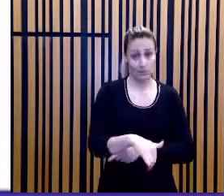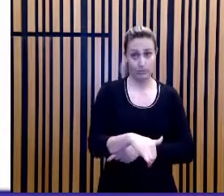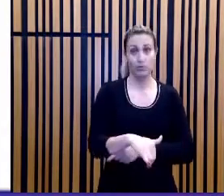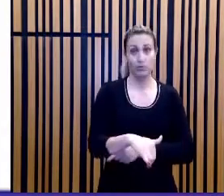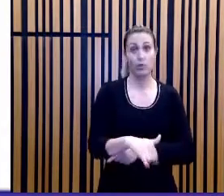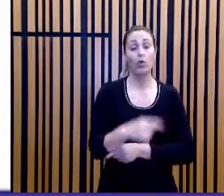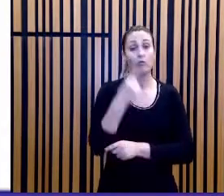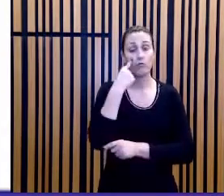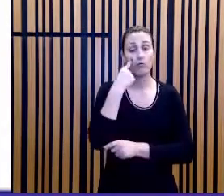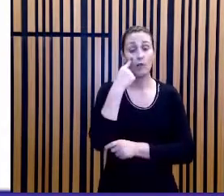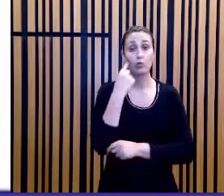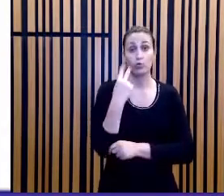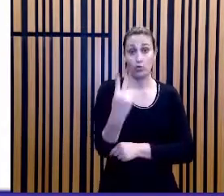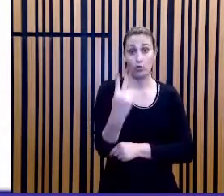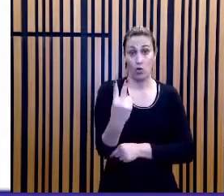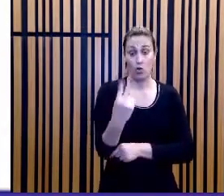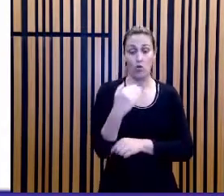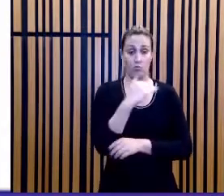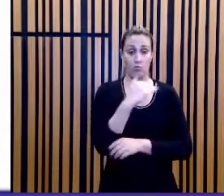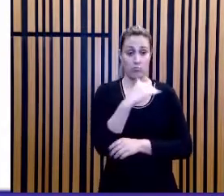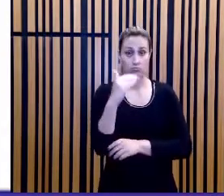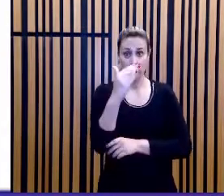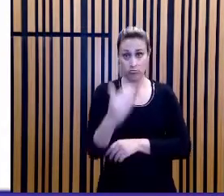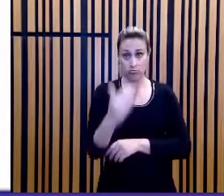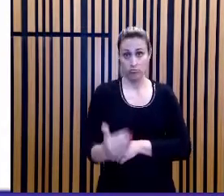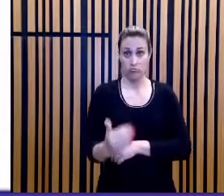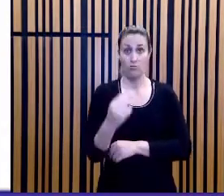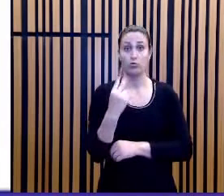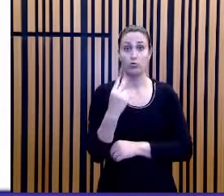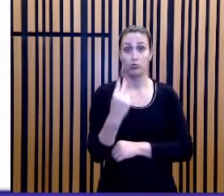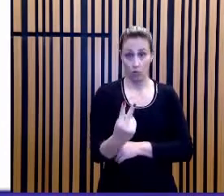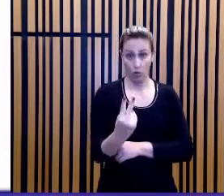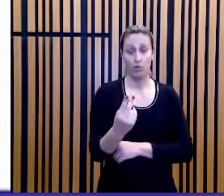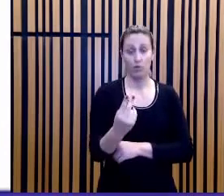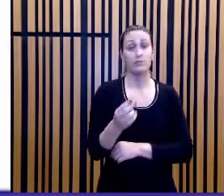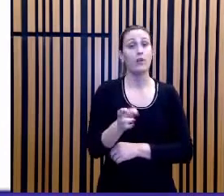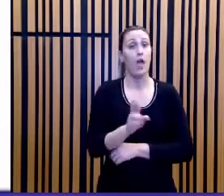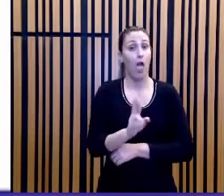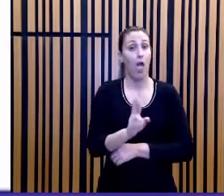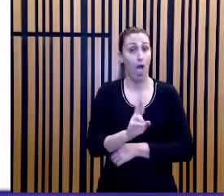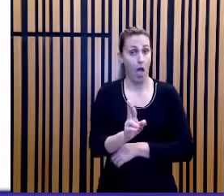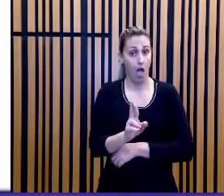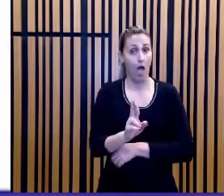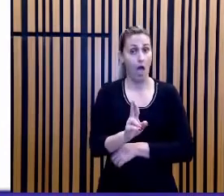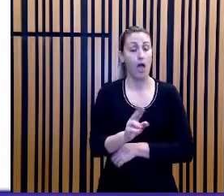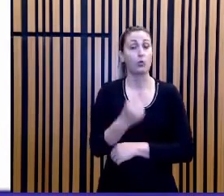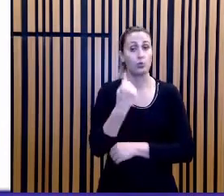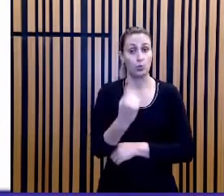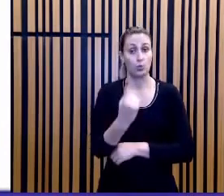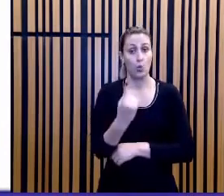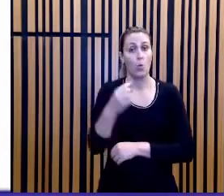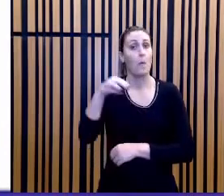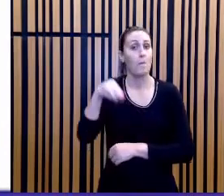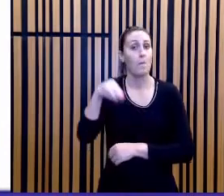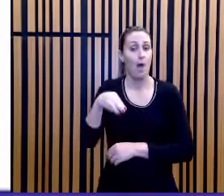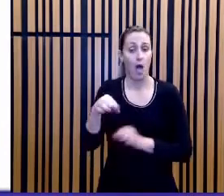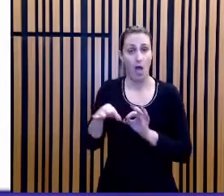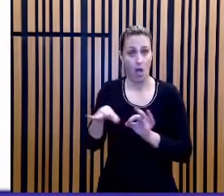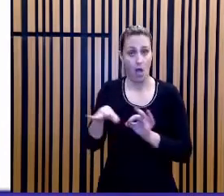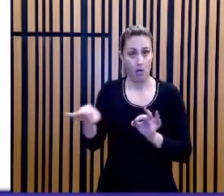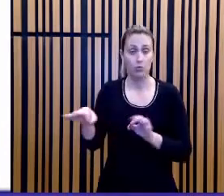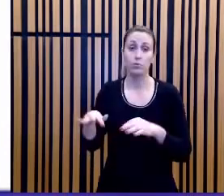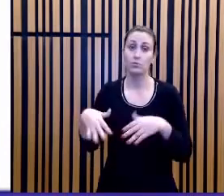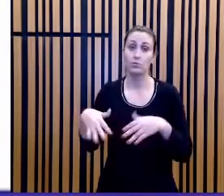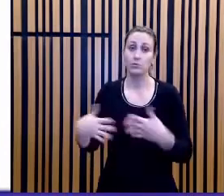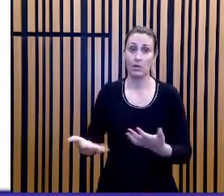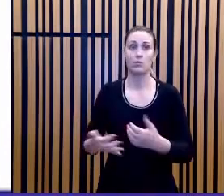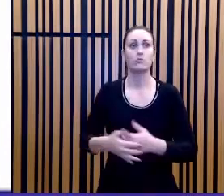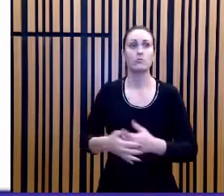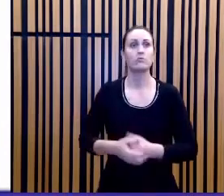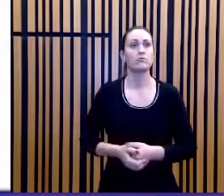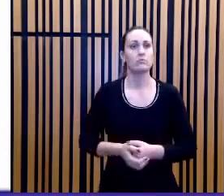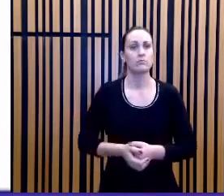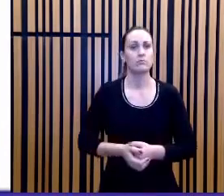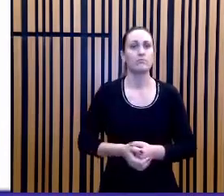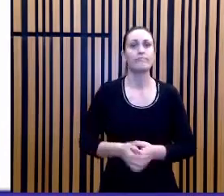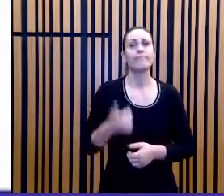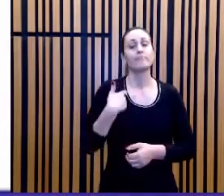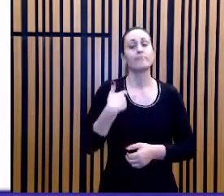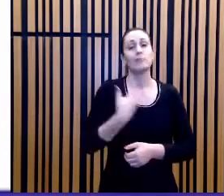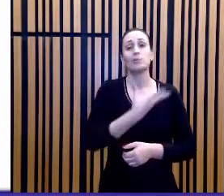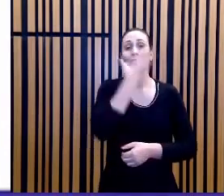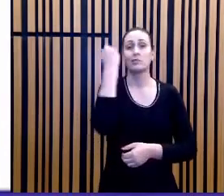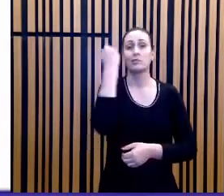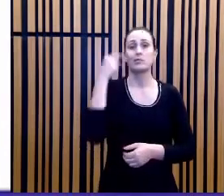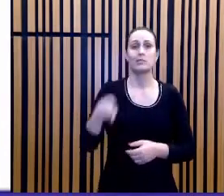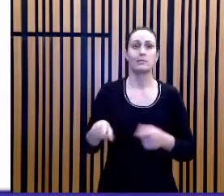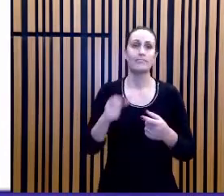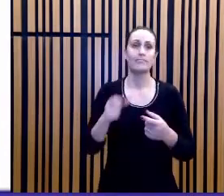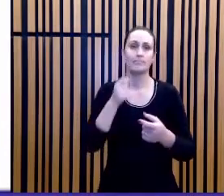Dois lados, comprimento Y, R$,00 por metro. Isso resulta em 4Y. Ah, eu entrei com animação aqui também,